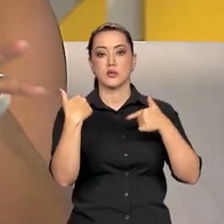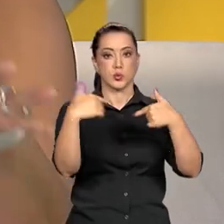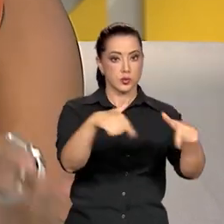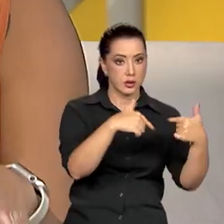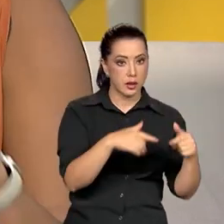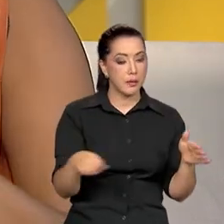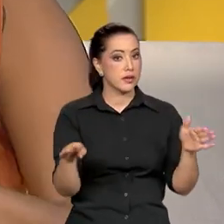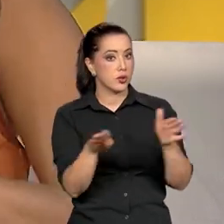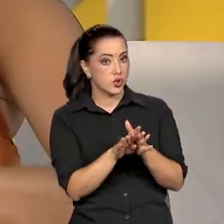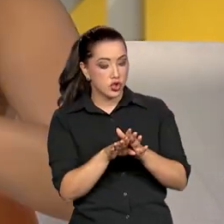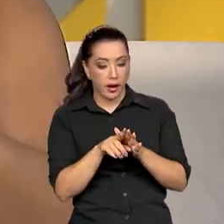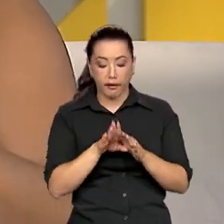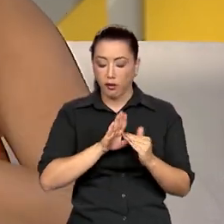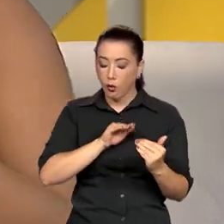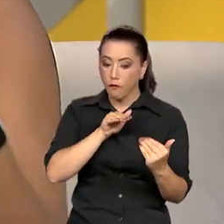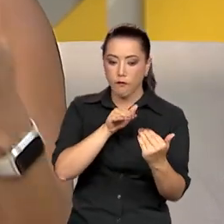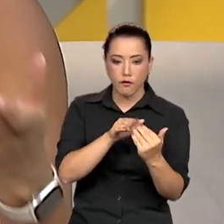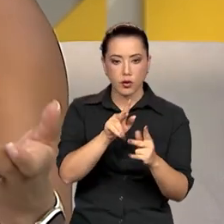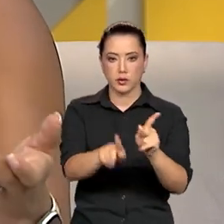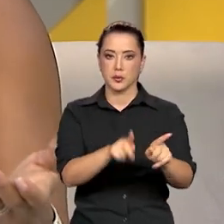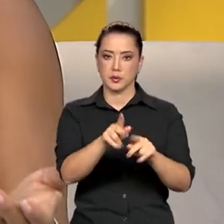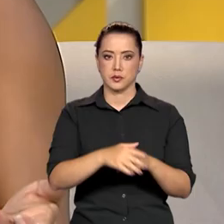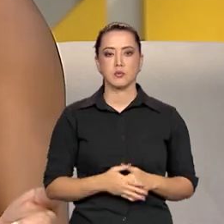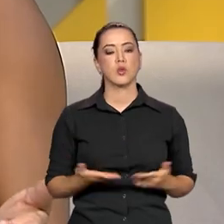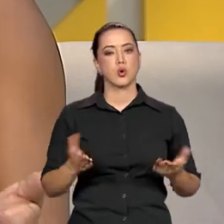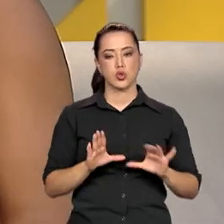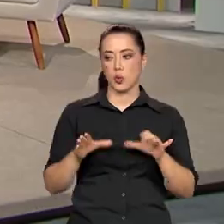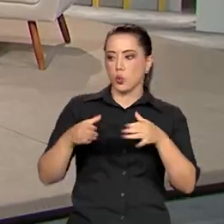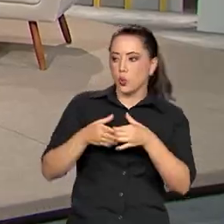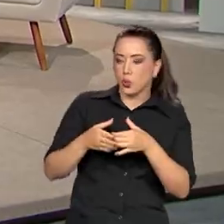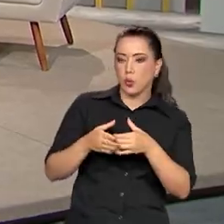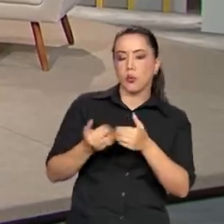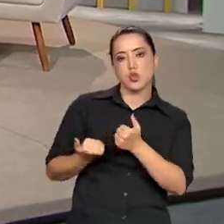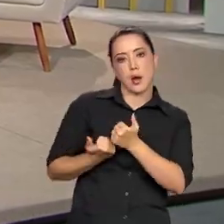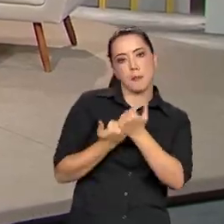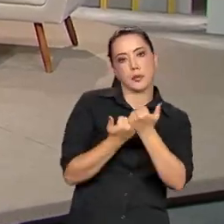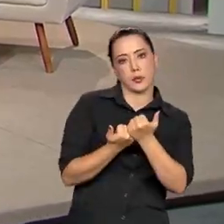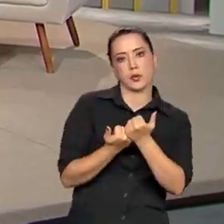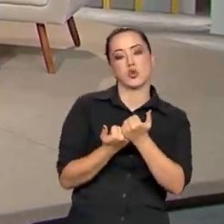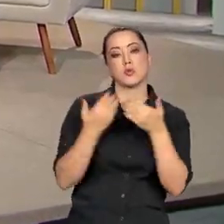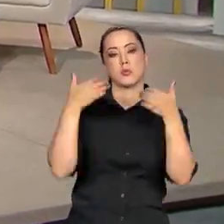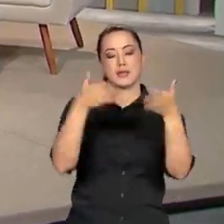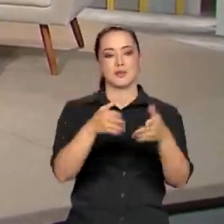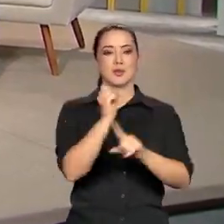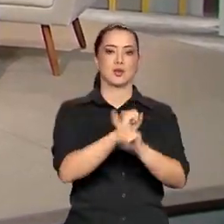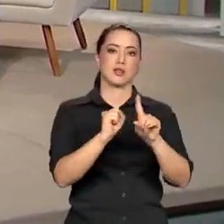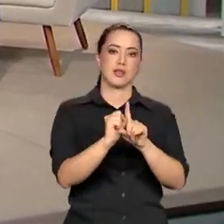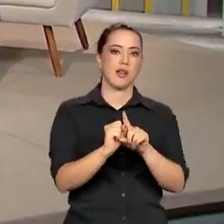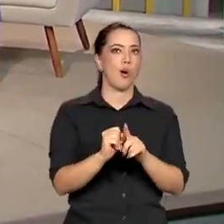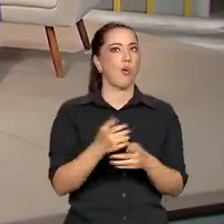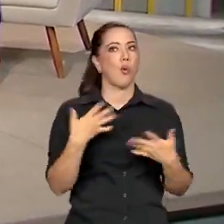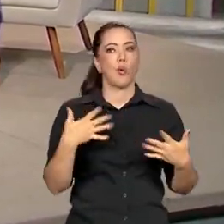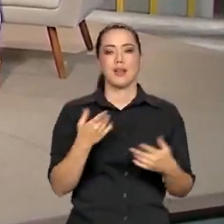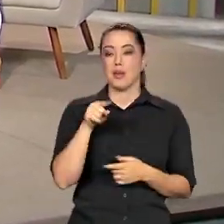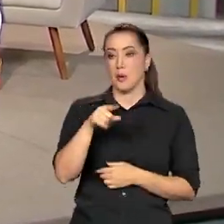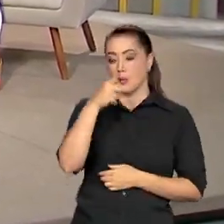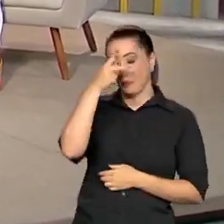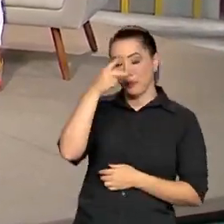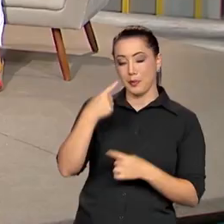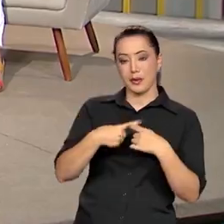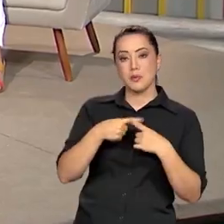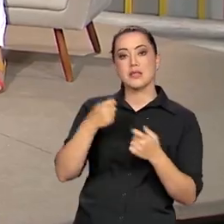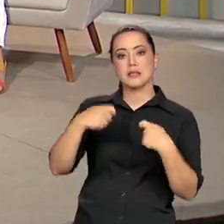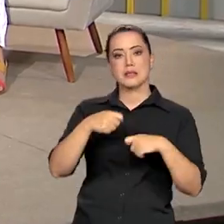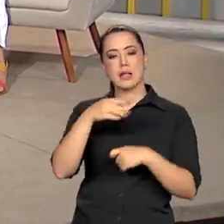que chegam na base. Então, hoje, a gente tem uma assessoria de participação social. O que é incrível, porque como que eu vou saber quem são aquelas pessoas que estão criando